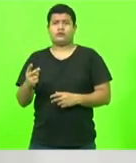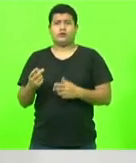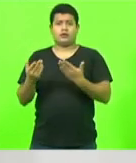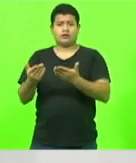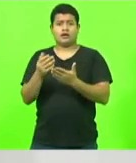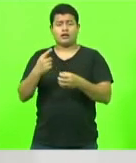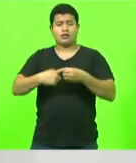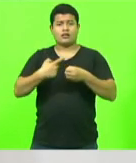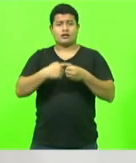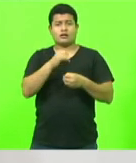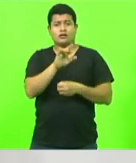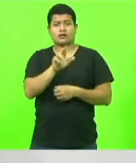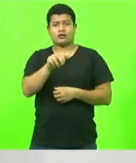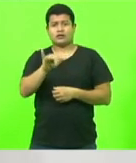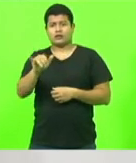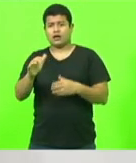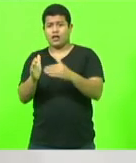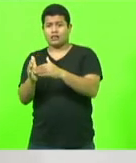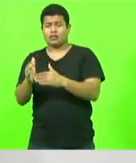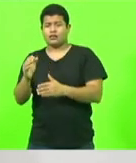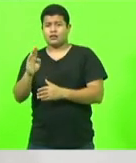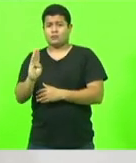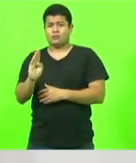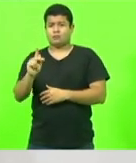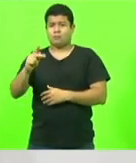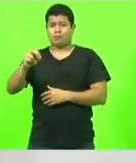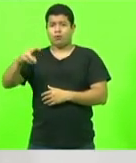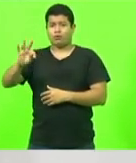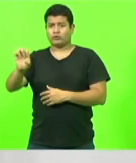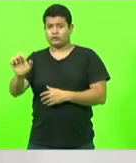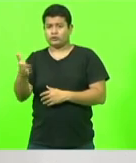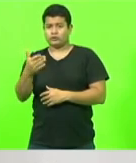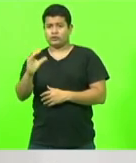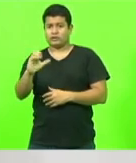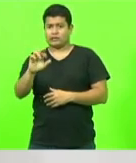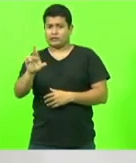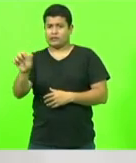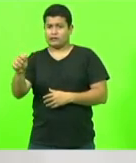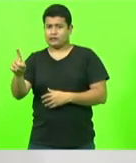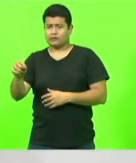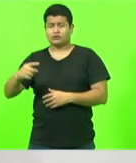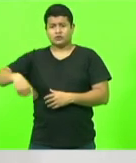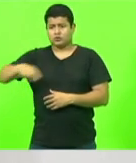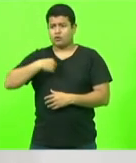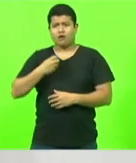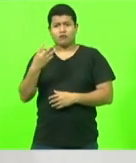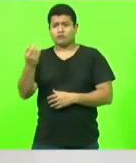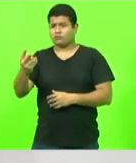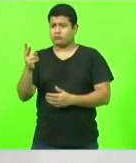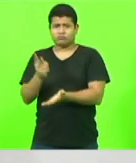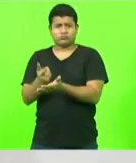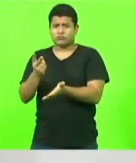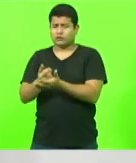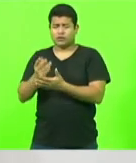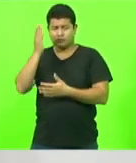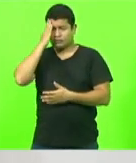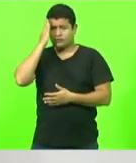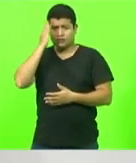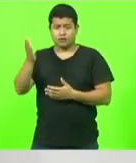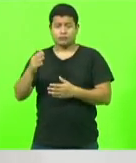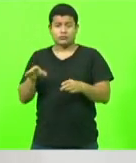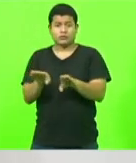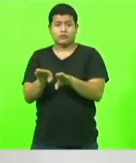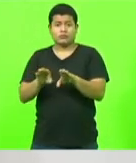um caos. Nós, que nos deslocamos frequentemente, sabemos dessa situação. a própria 470, que já foi tema aqui